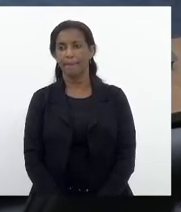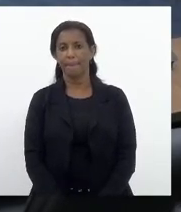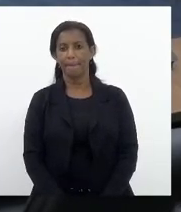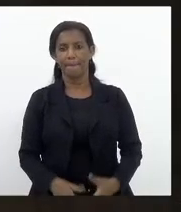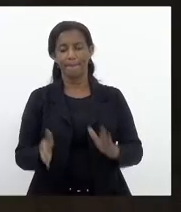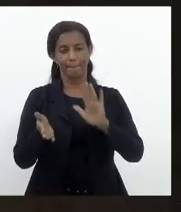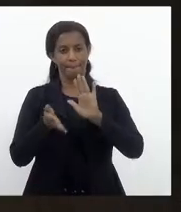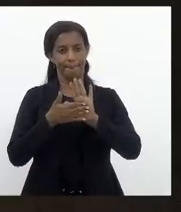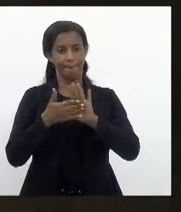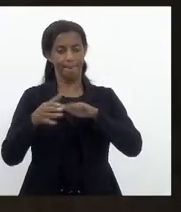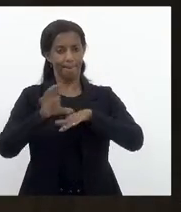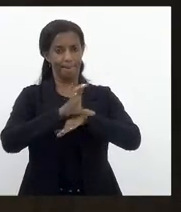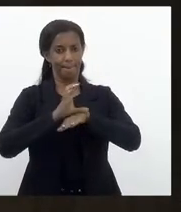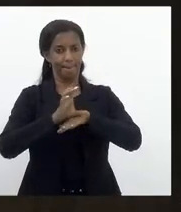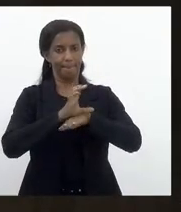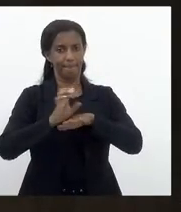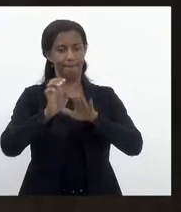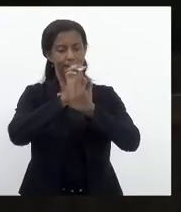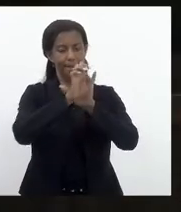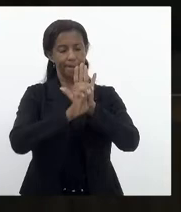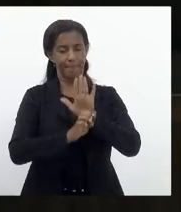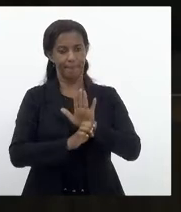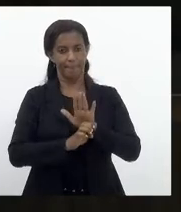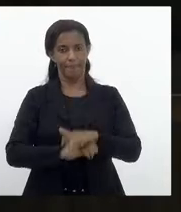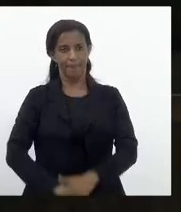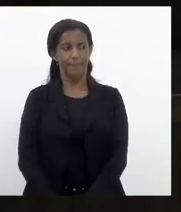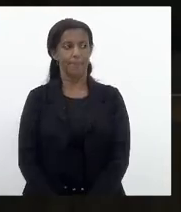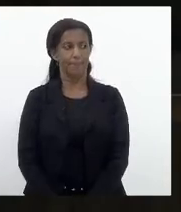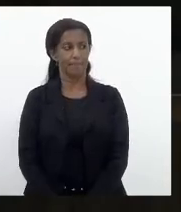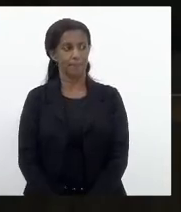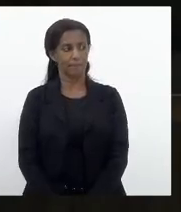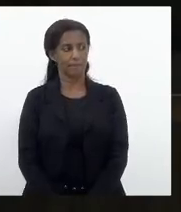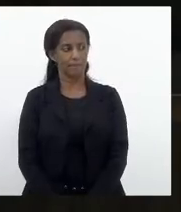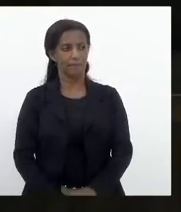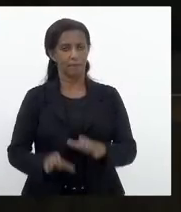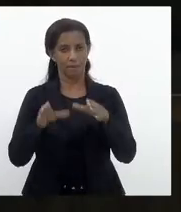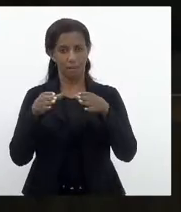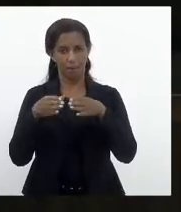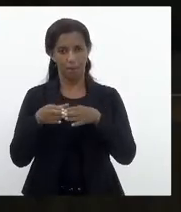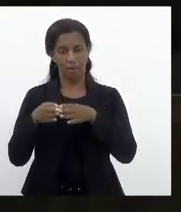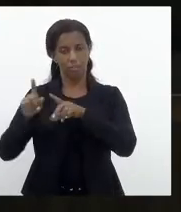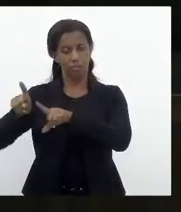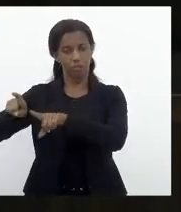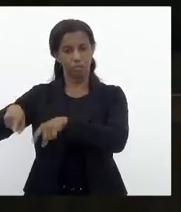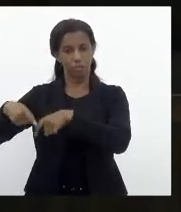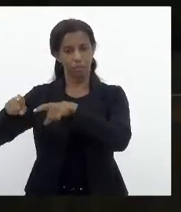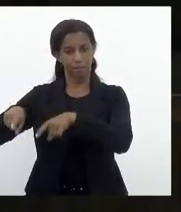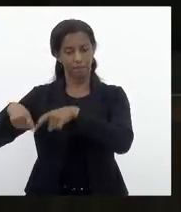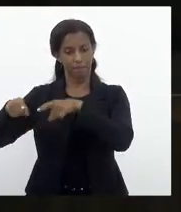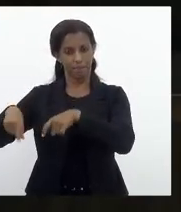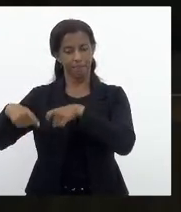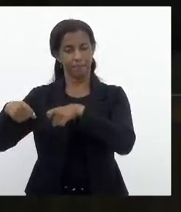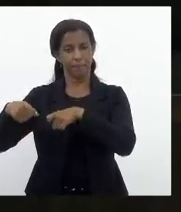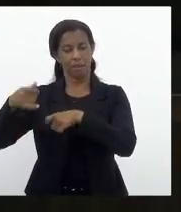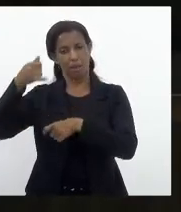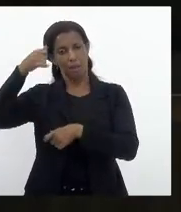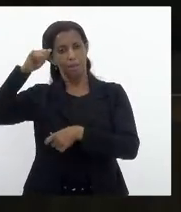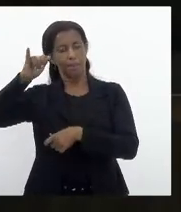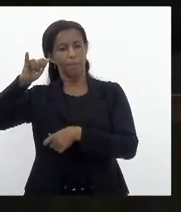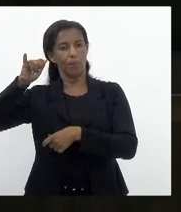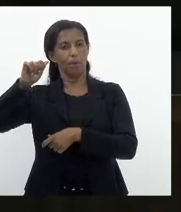Parecerei pela constitucionalidade com emendas. Pela Comissão de Agricultura, Pecuária e Políticas Rurais,